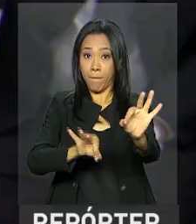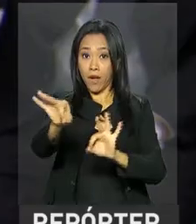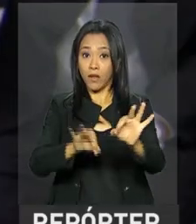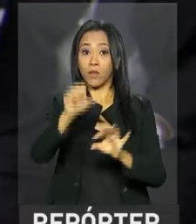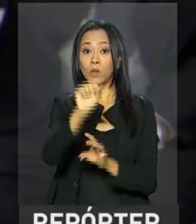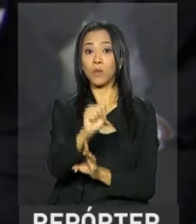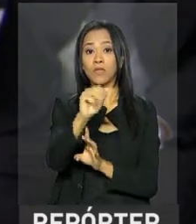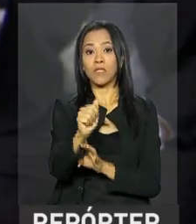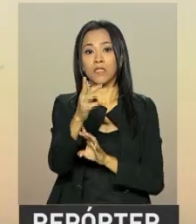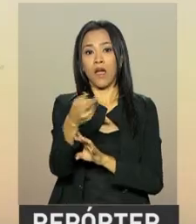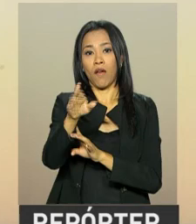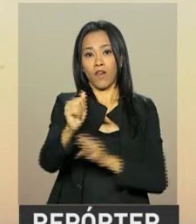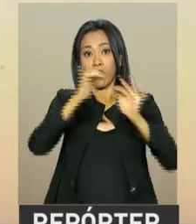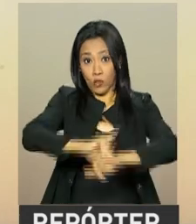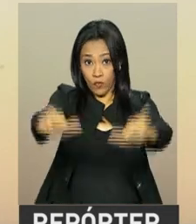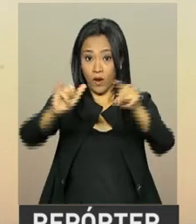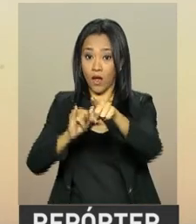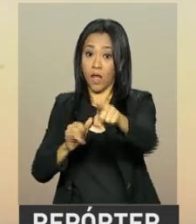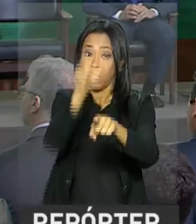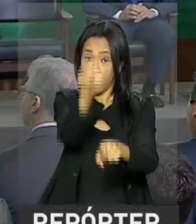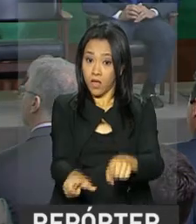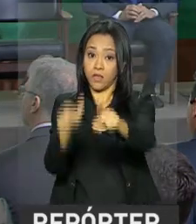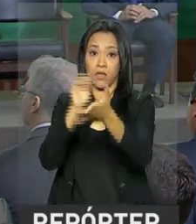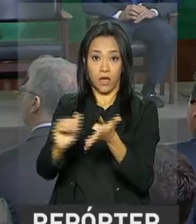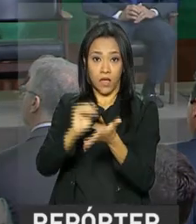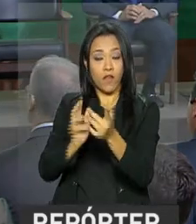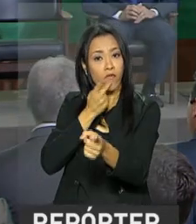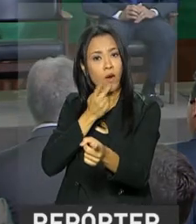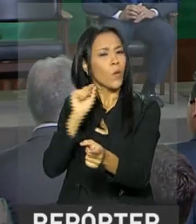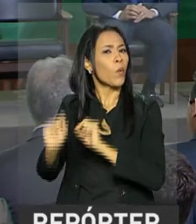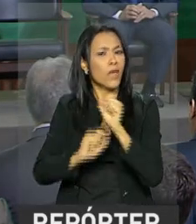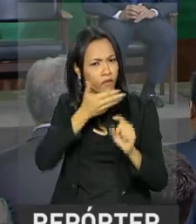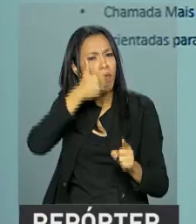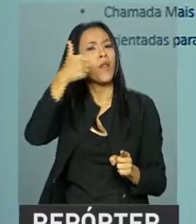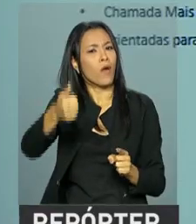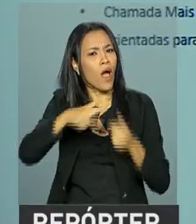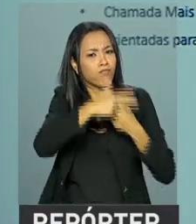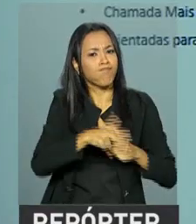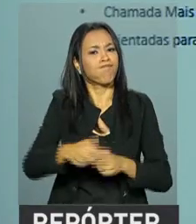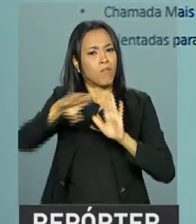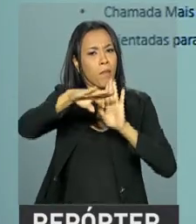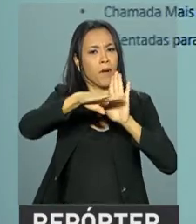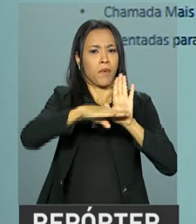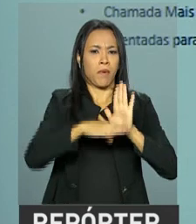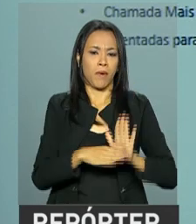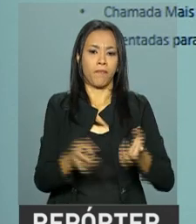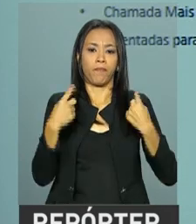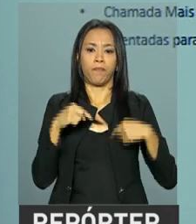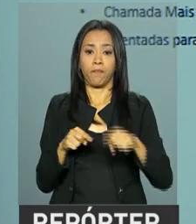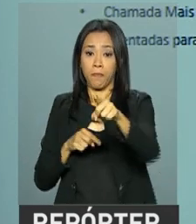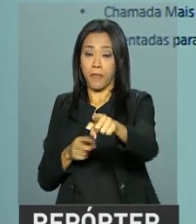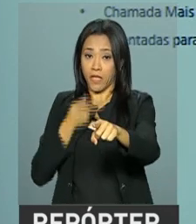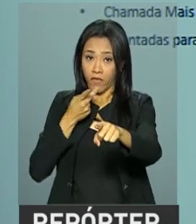Familiar, o secretário especial de Agricultura Familiar falou sobre melhorias nos programas. Vamos lançar o sistema